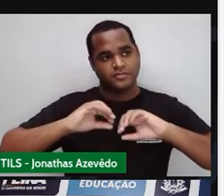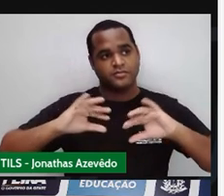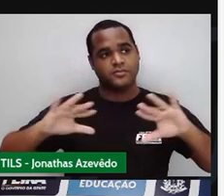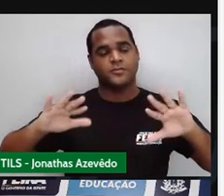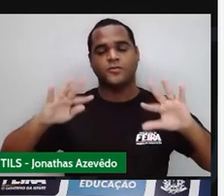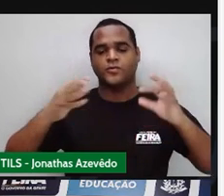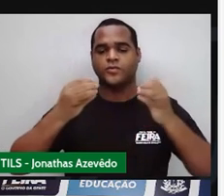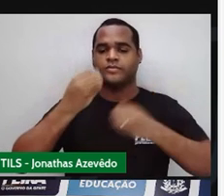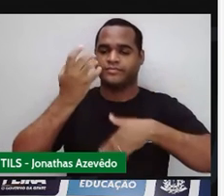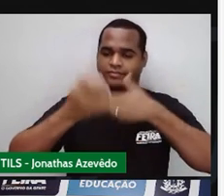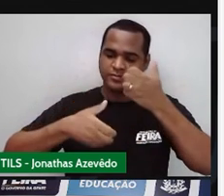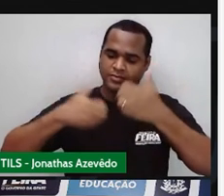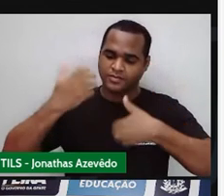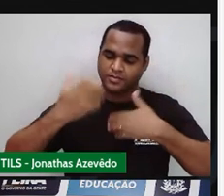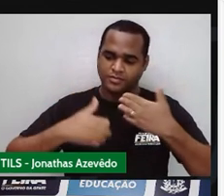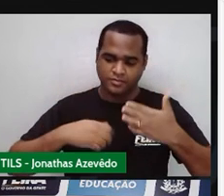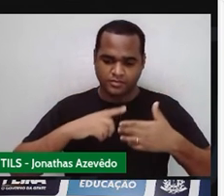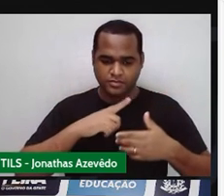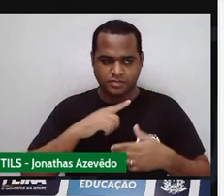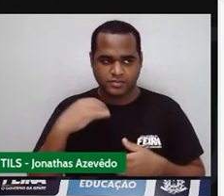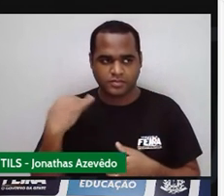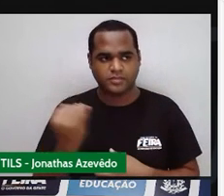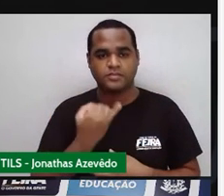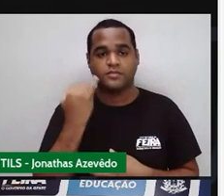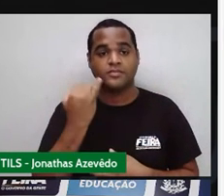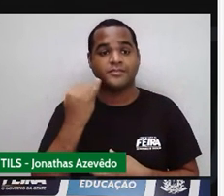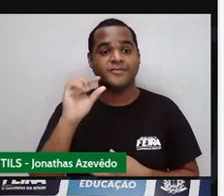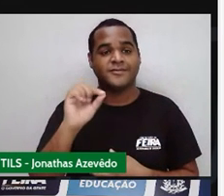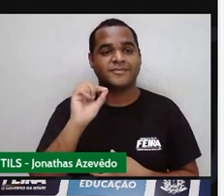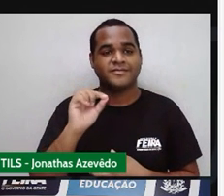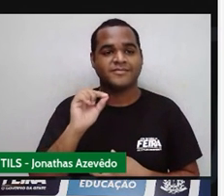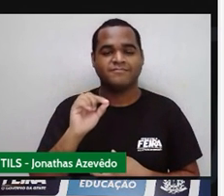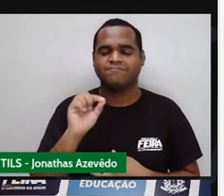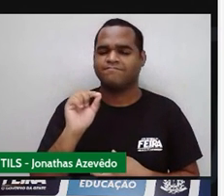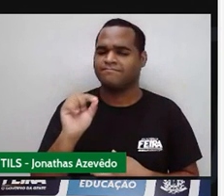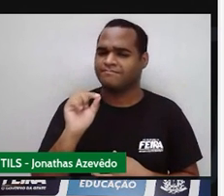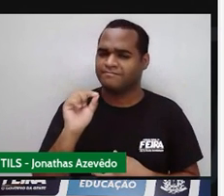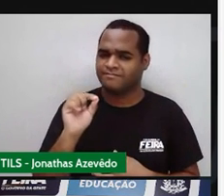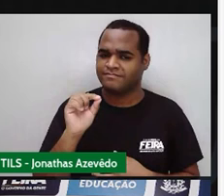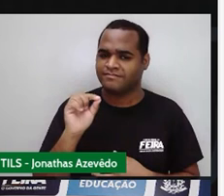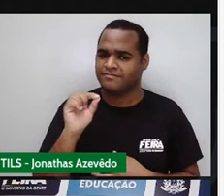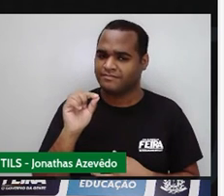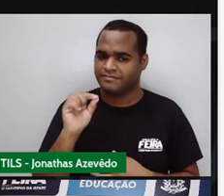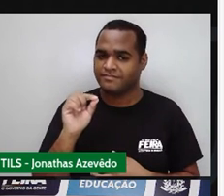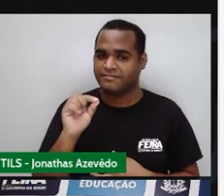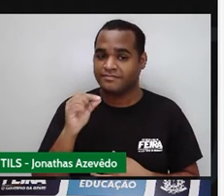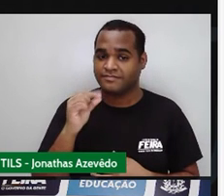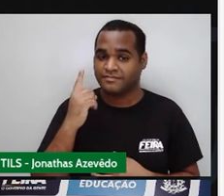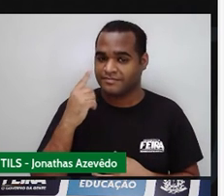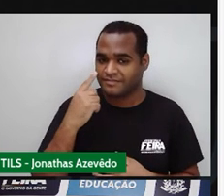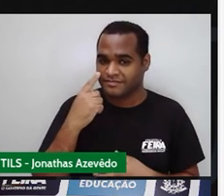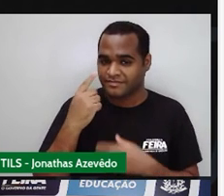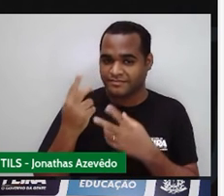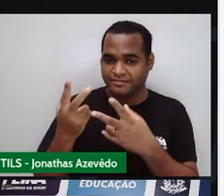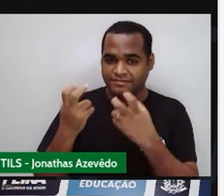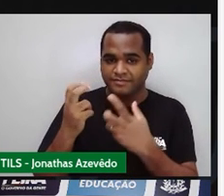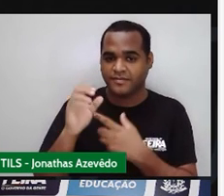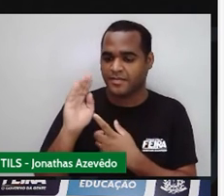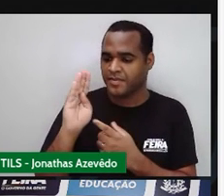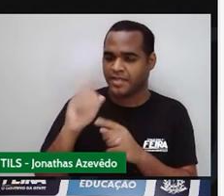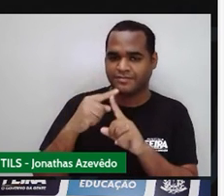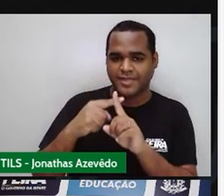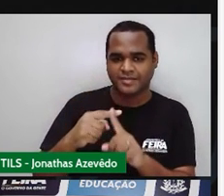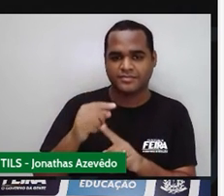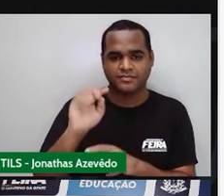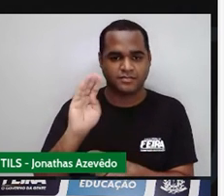Mas o importante de você entender agora é isso aqui, ó. É essa expressão que a gente chegou